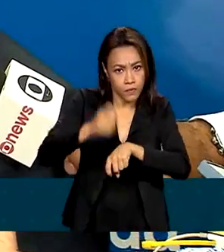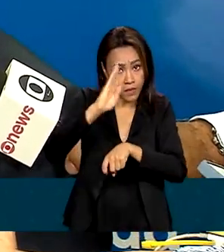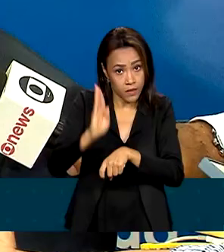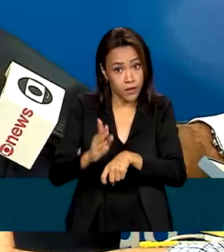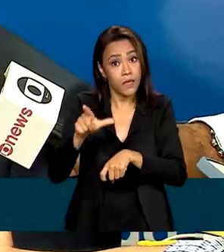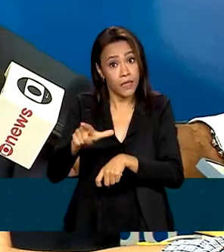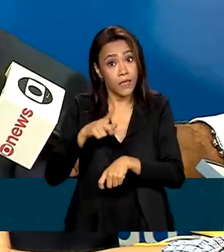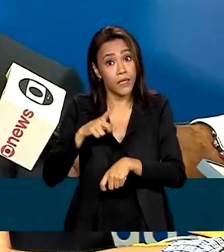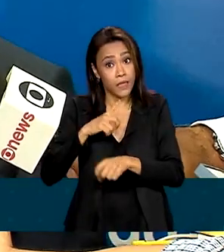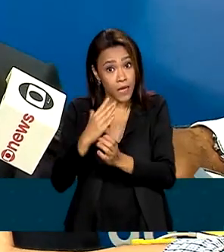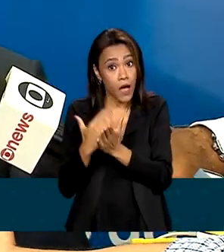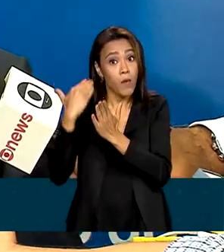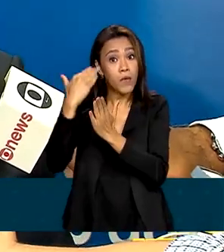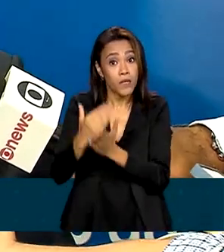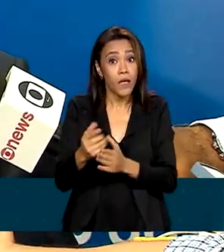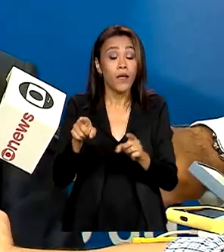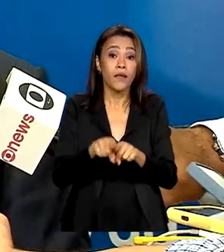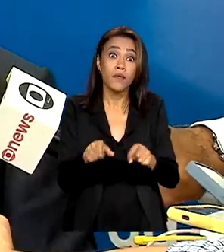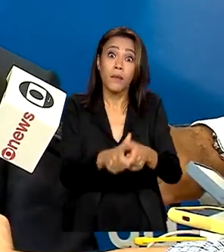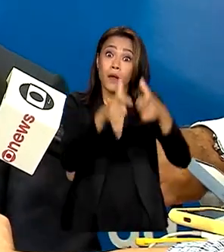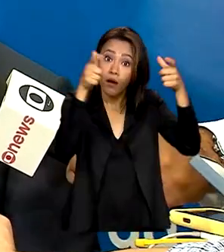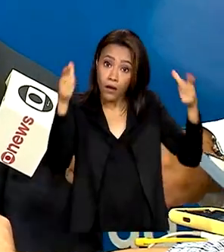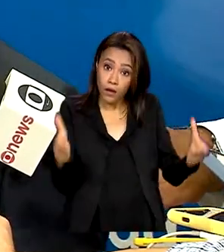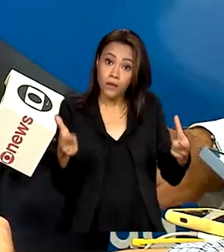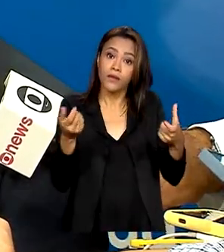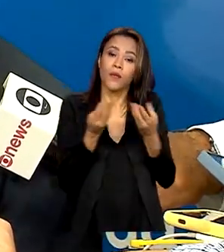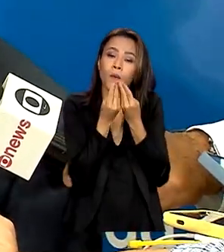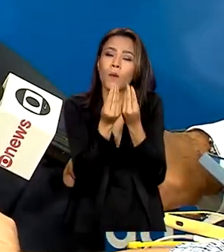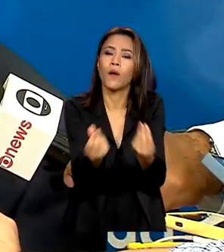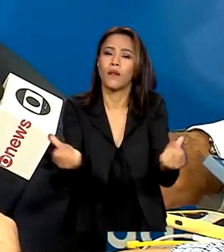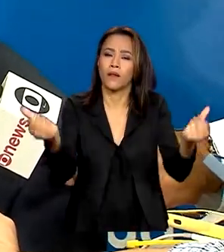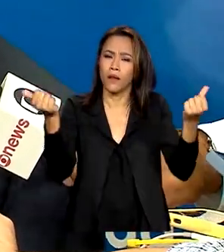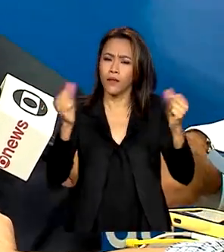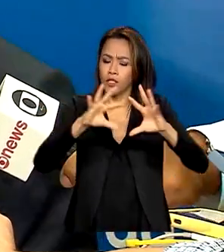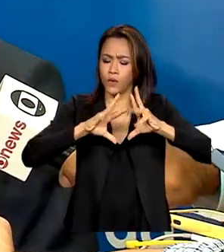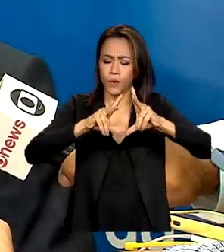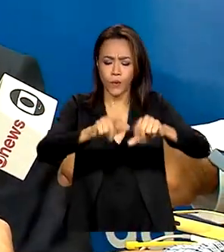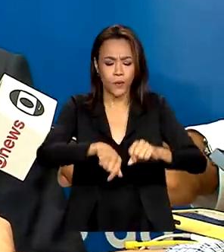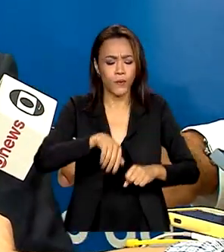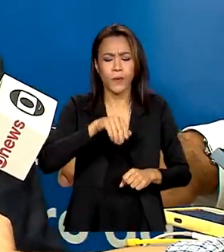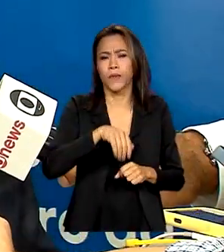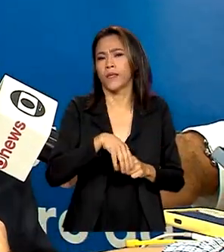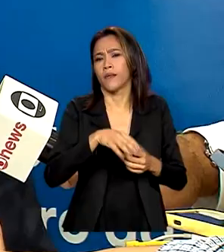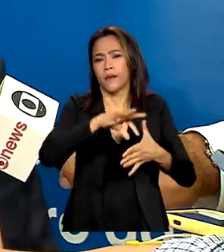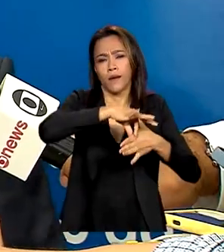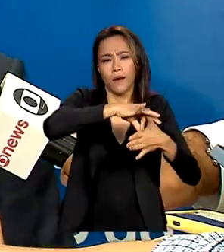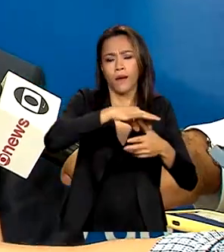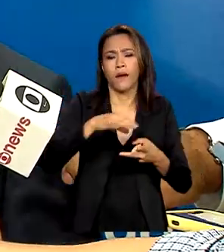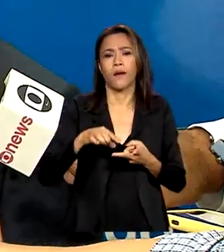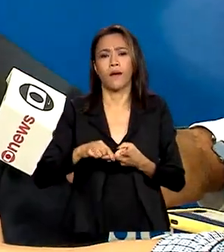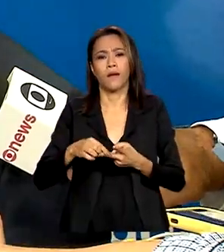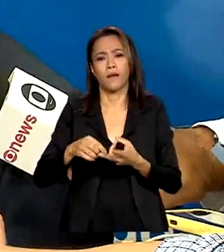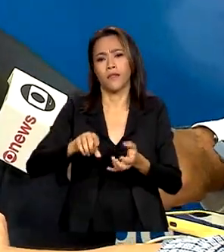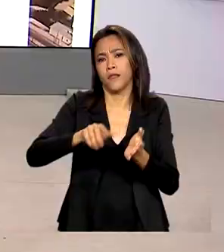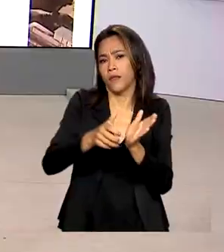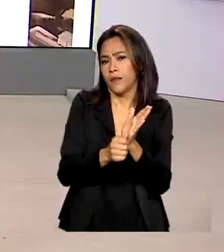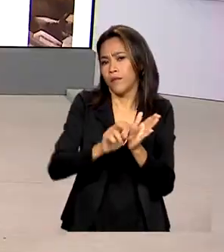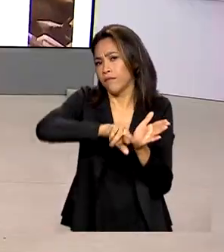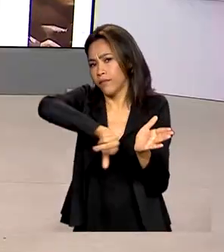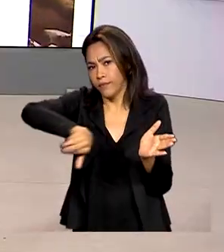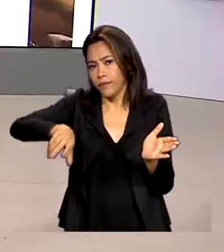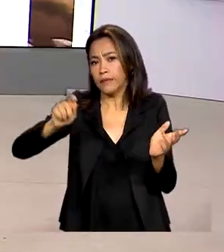melhorar do ponto de vista da qualidade para que a gente possa dizer que tudo o o Brasil põe, da carne, dos grãos, é sustentável.